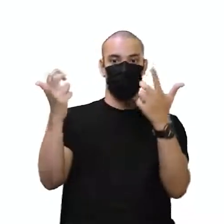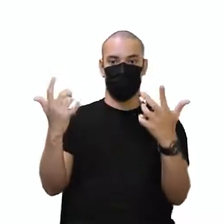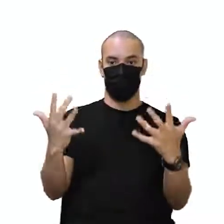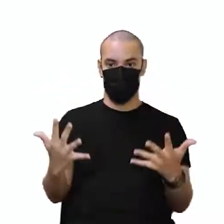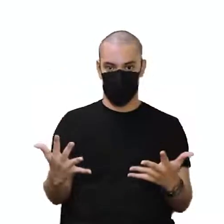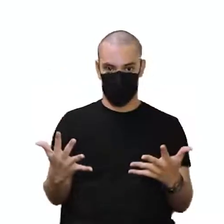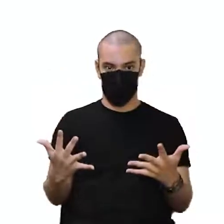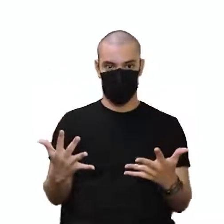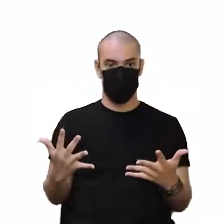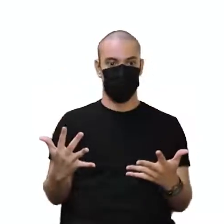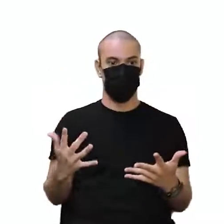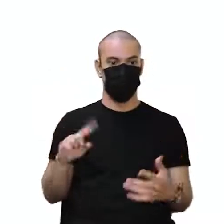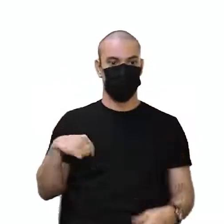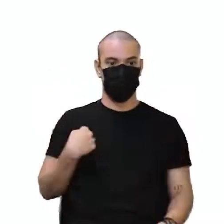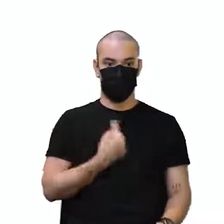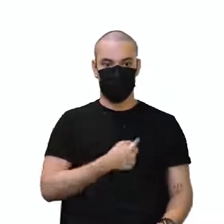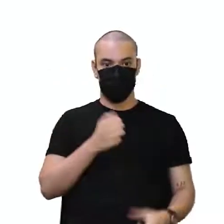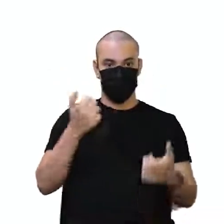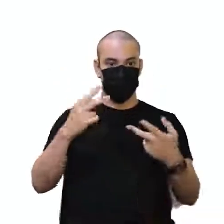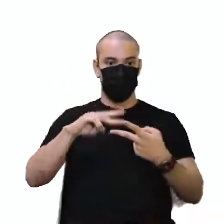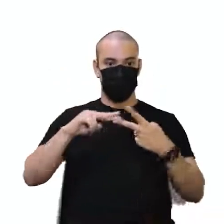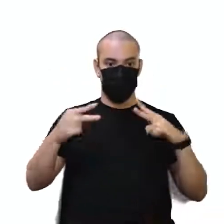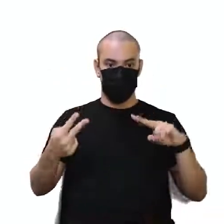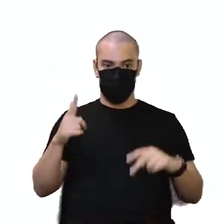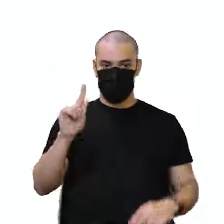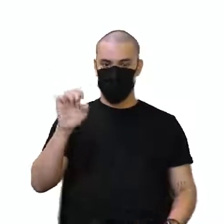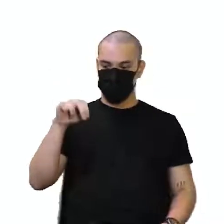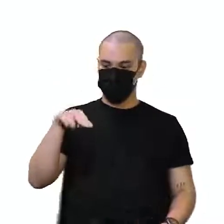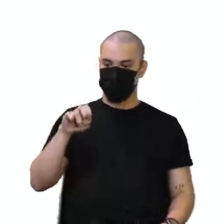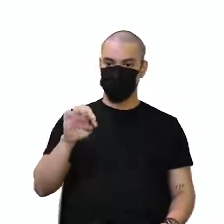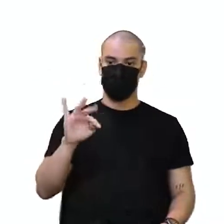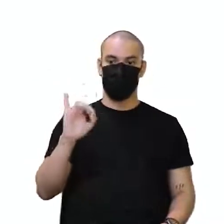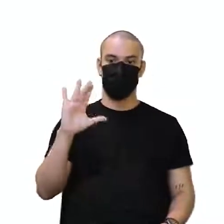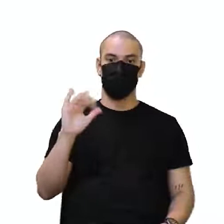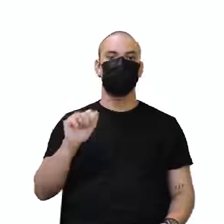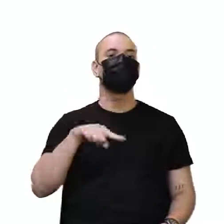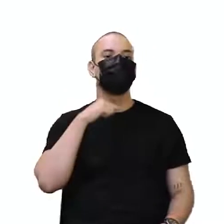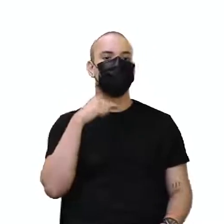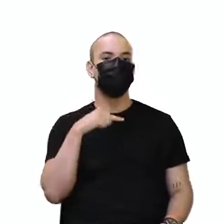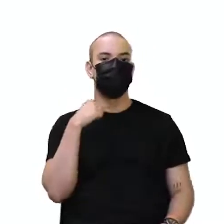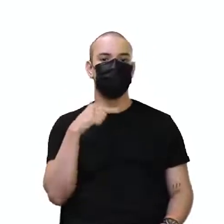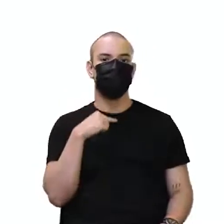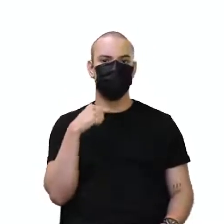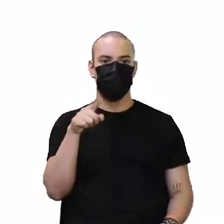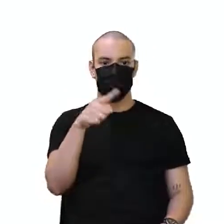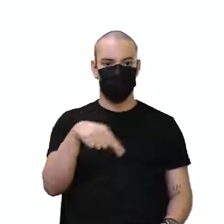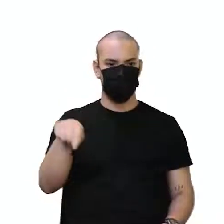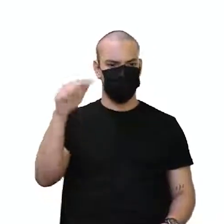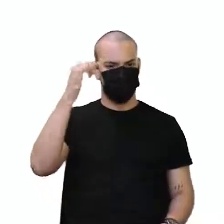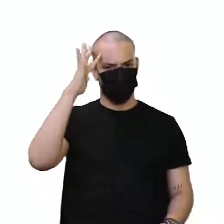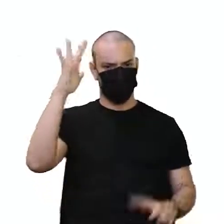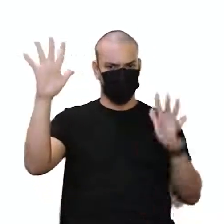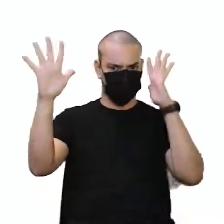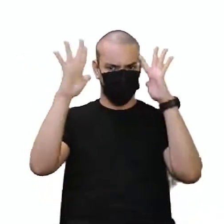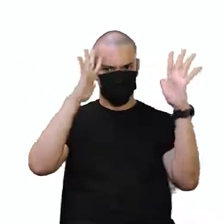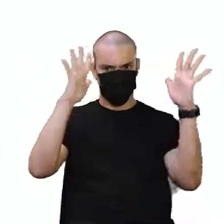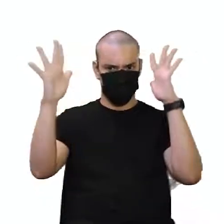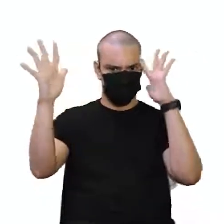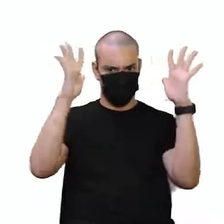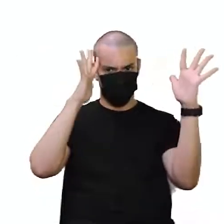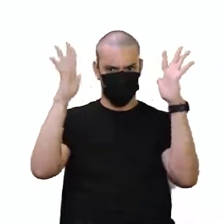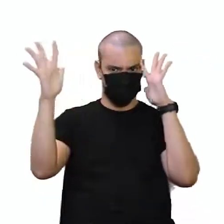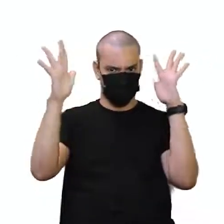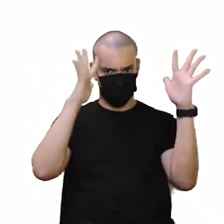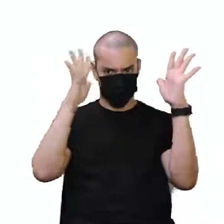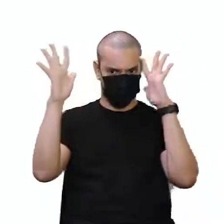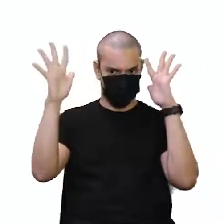não citou genética, né, nesse ponto. É que dúvida, né, professora? Essa questão gerou aí, né? Imagina que o aluno deve ter tido